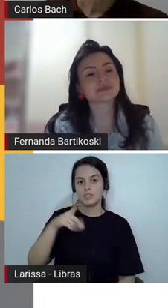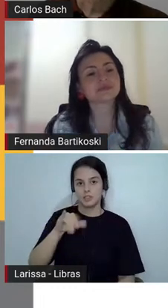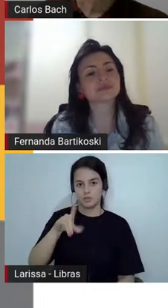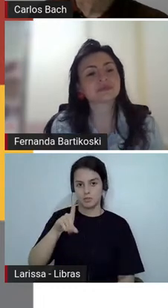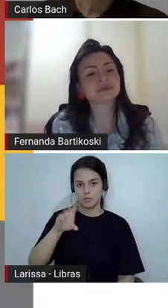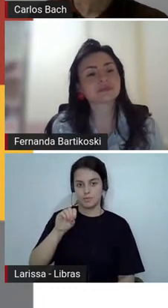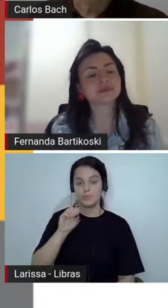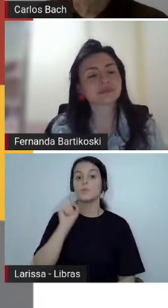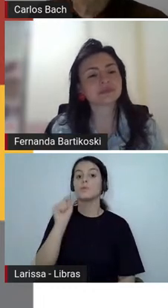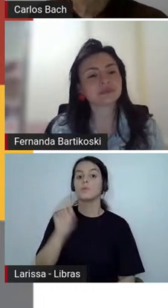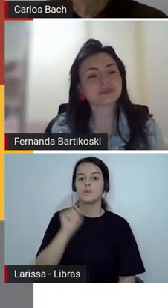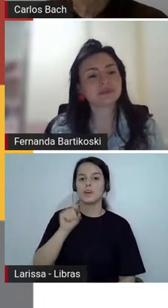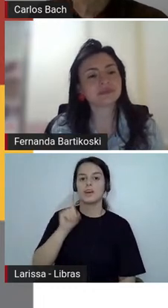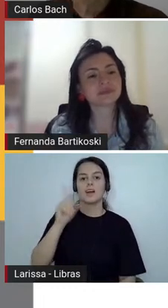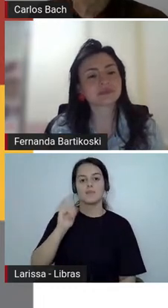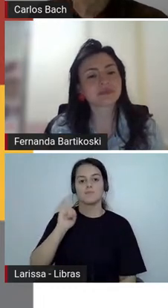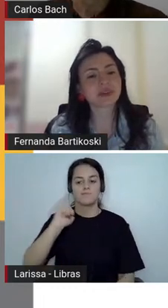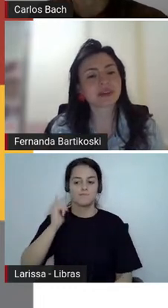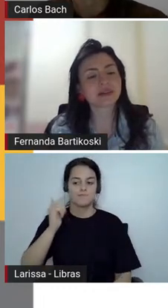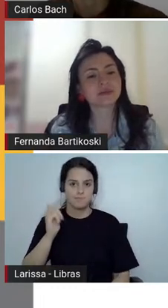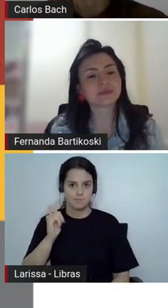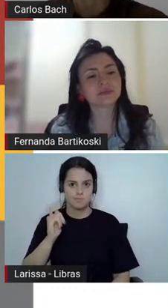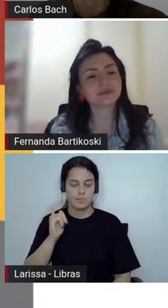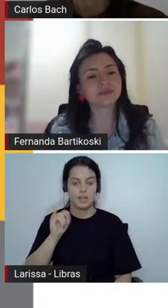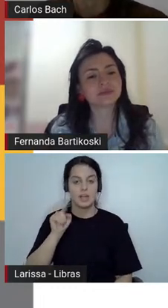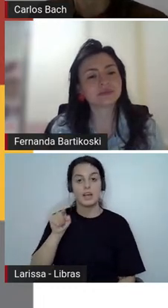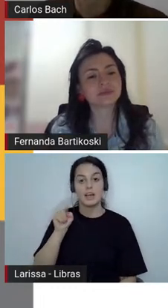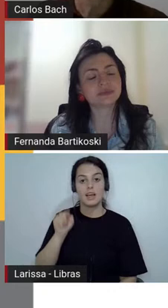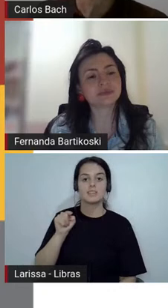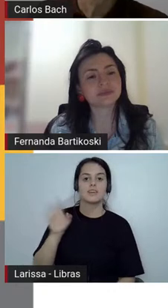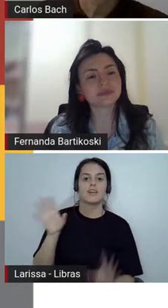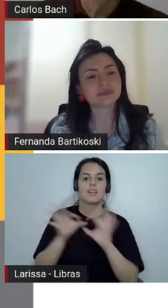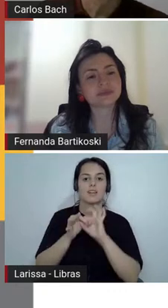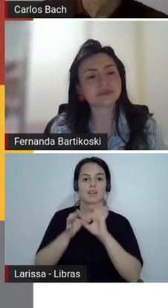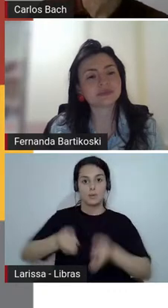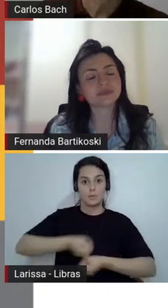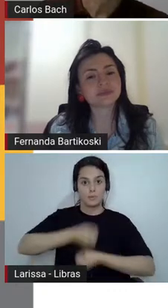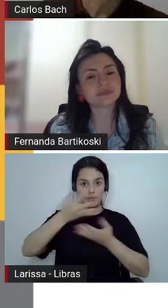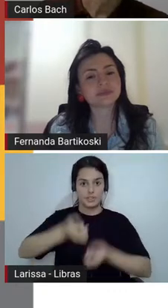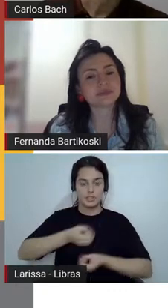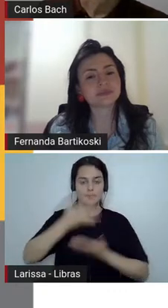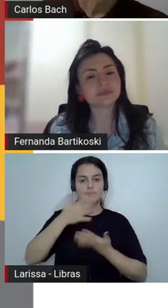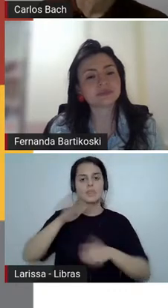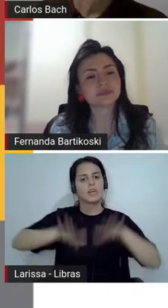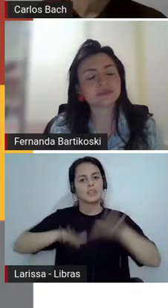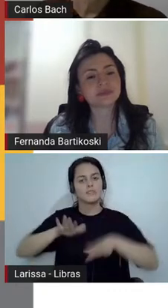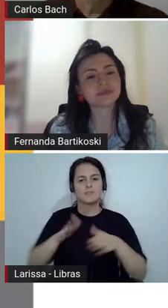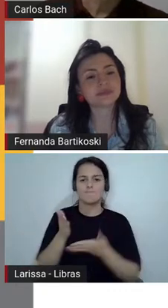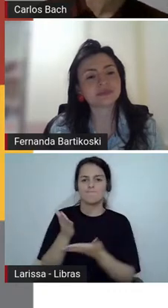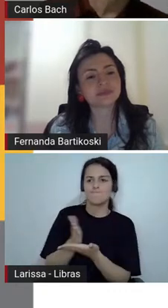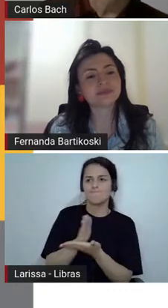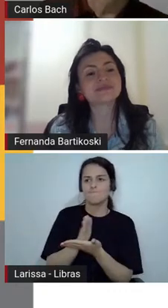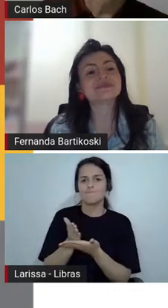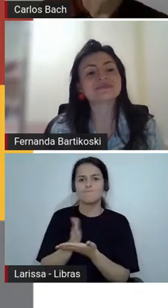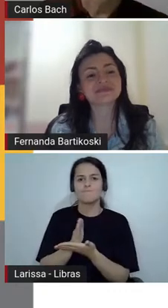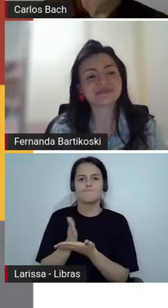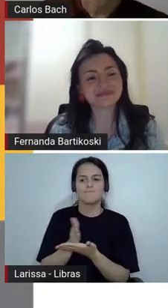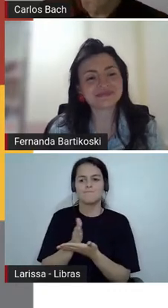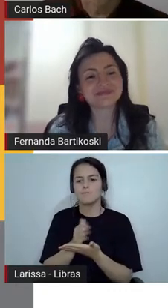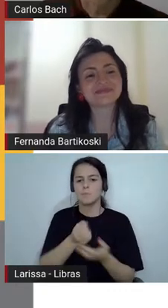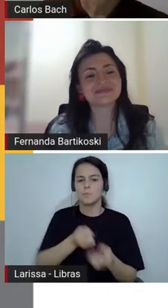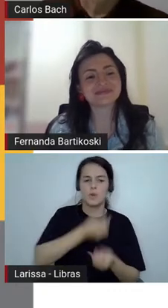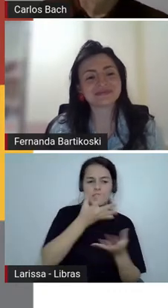ela fica numa linha muito tênue entre é poesia ou é crônica,